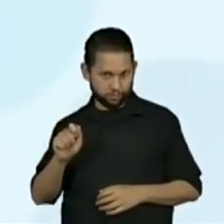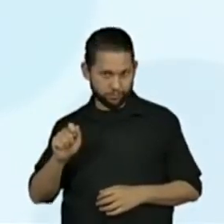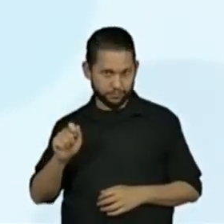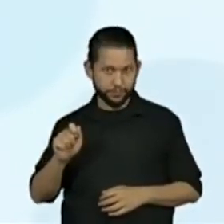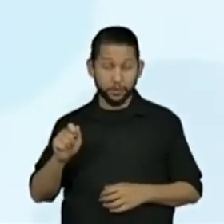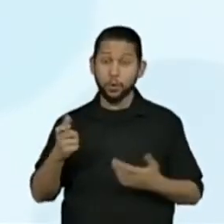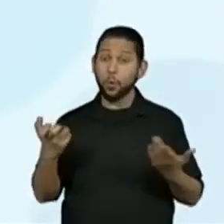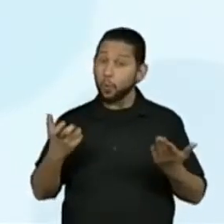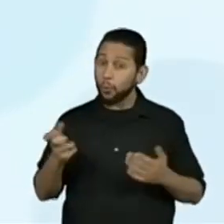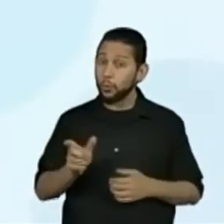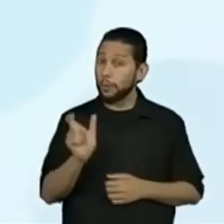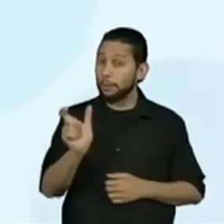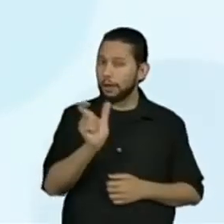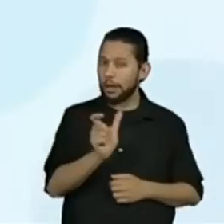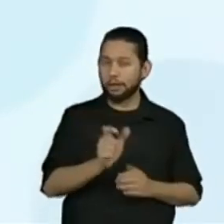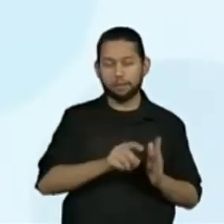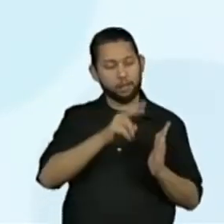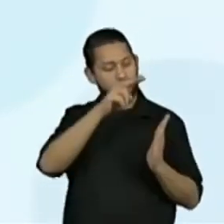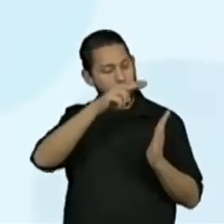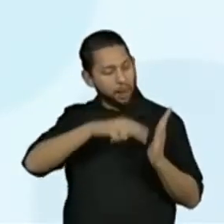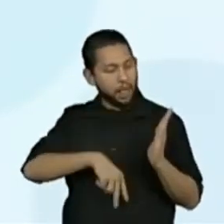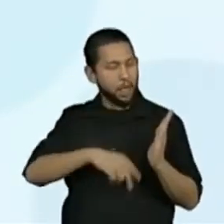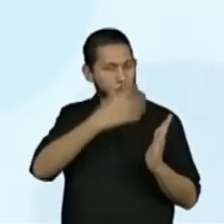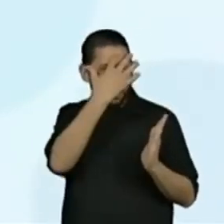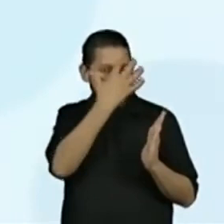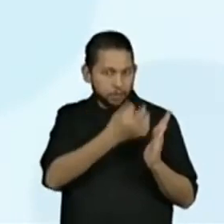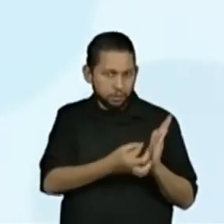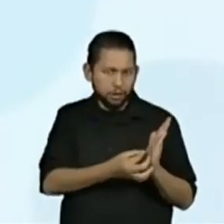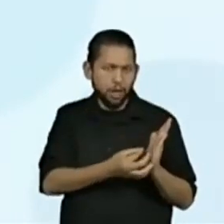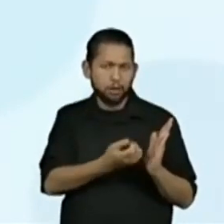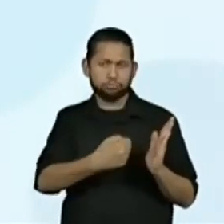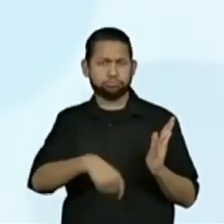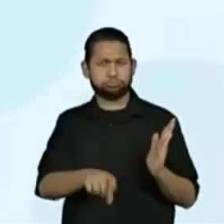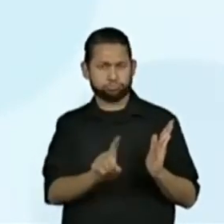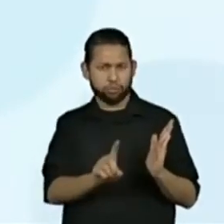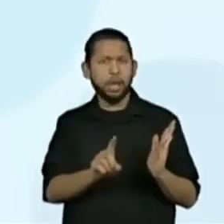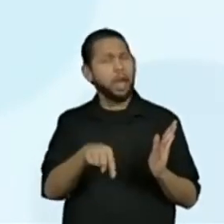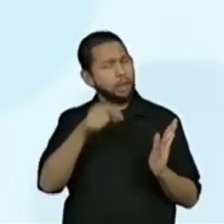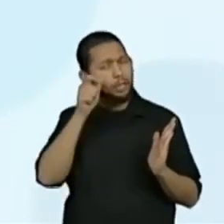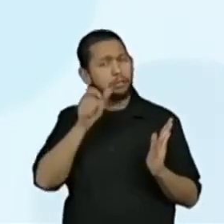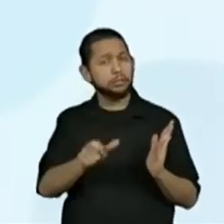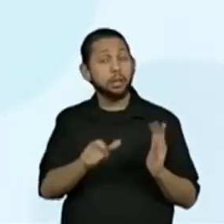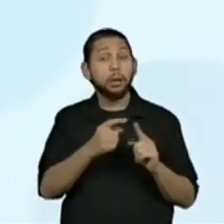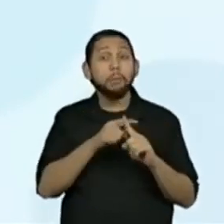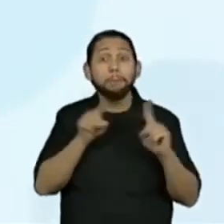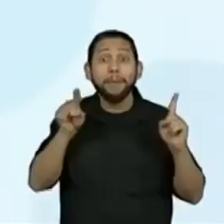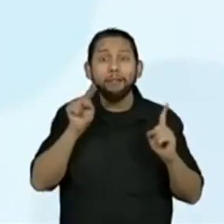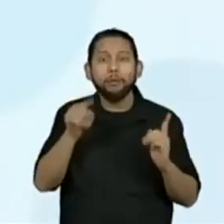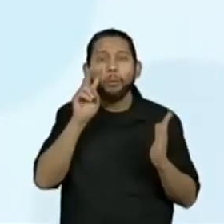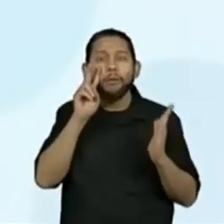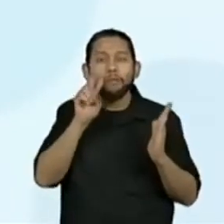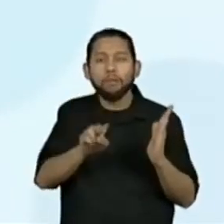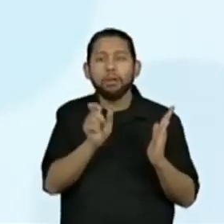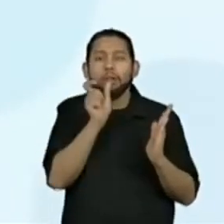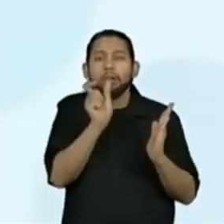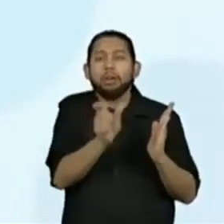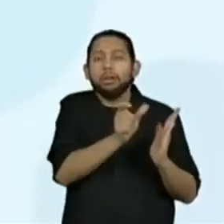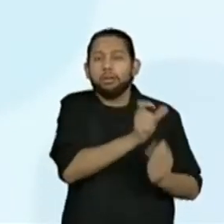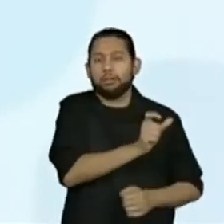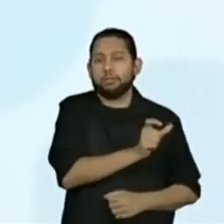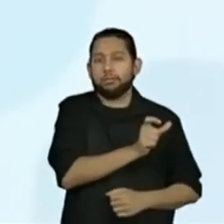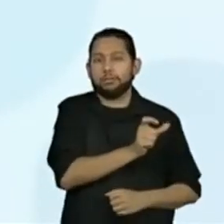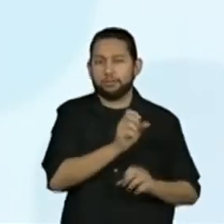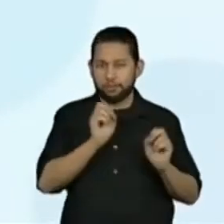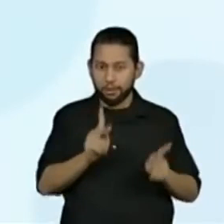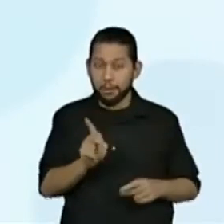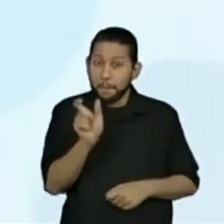palavras. Hoje não terá compreensão do texto, apesar de ser uma fábula bem interessante. Vamos observar a escrita,